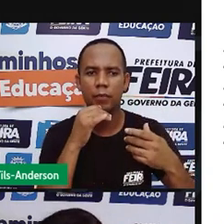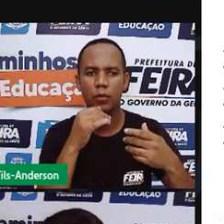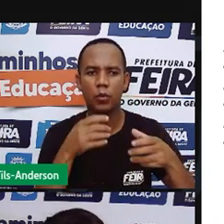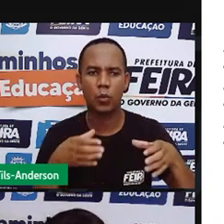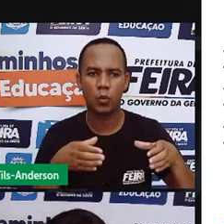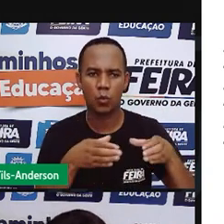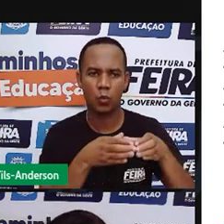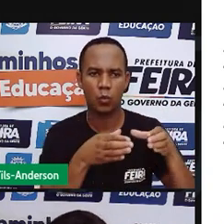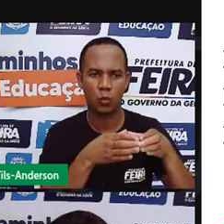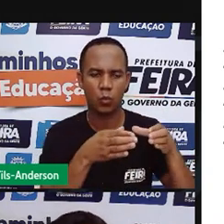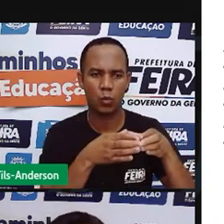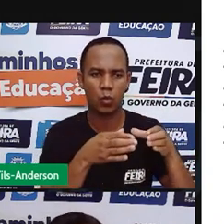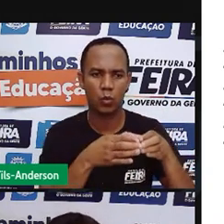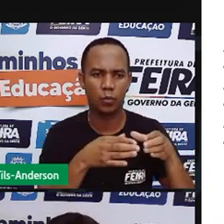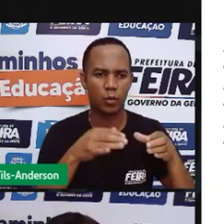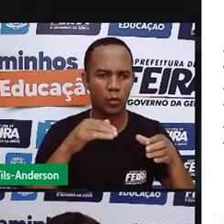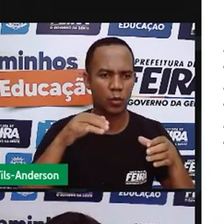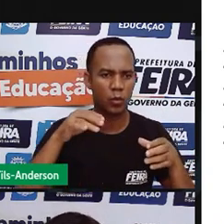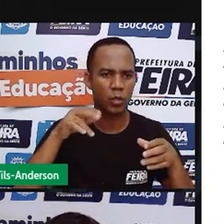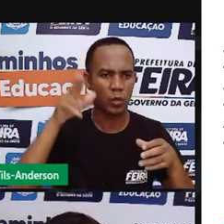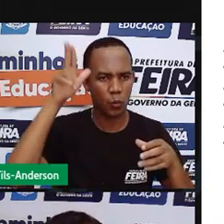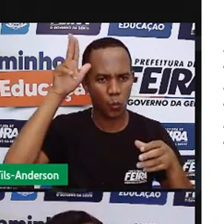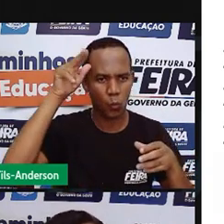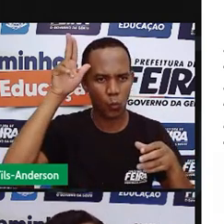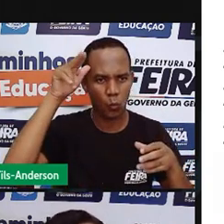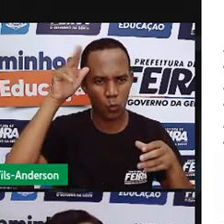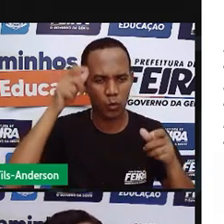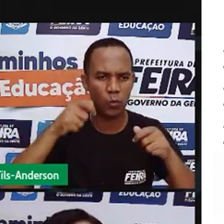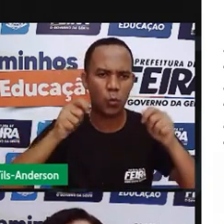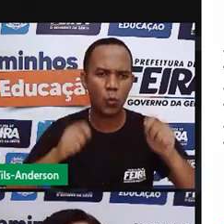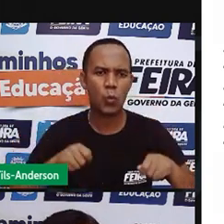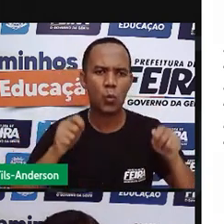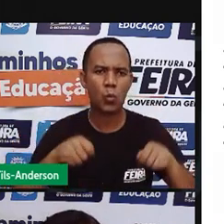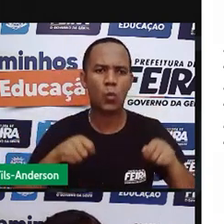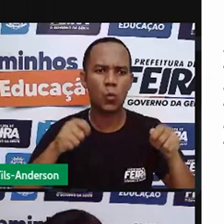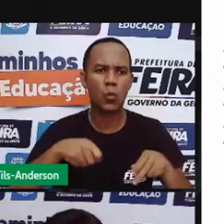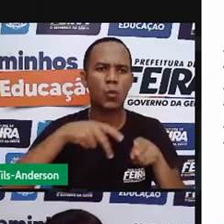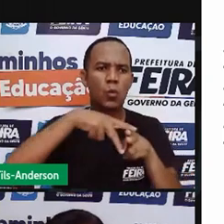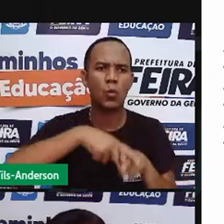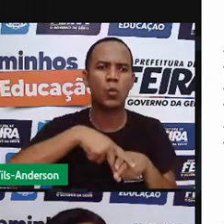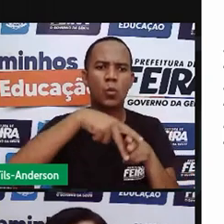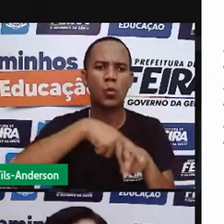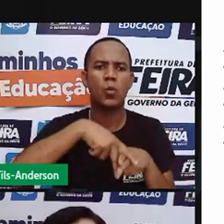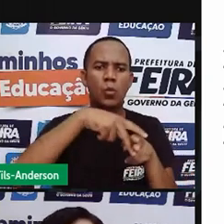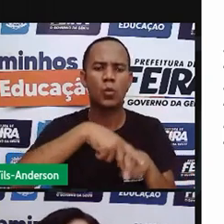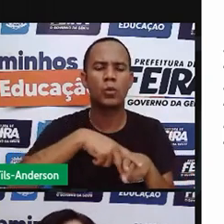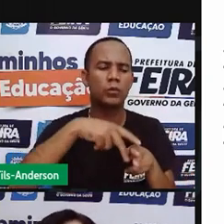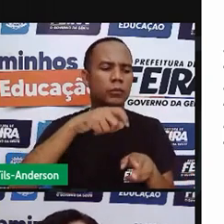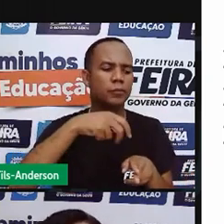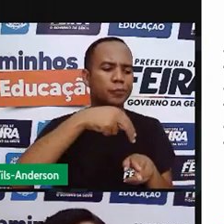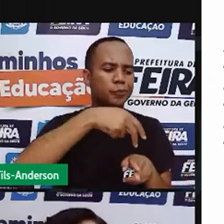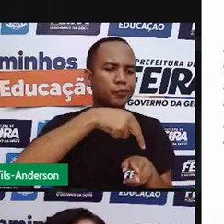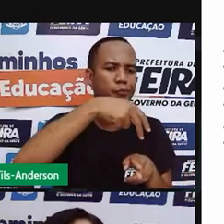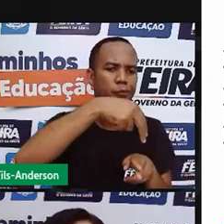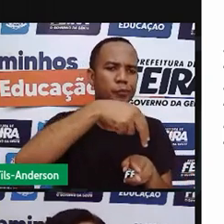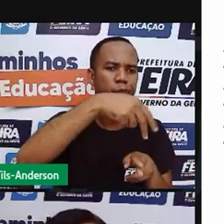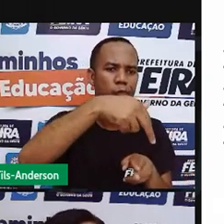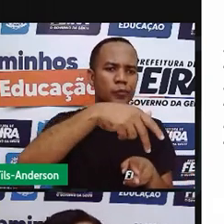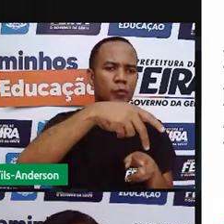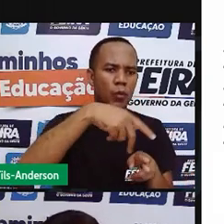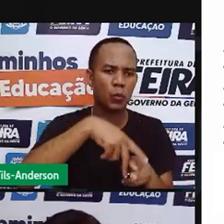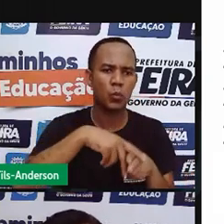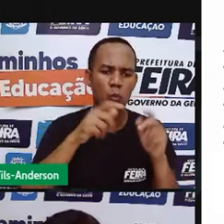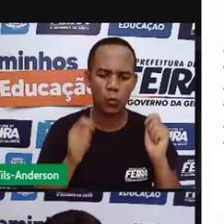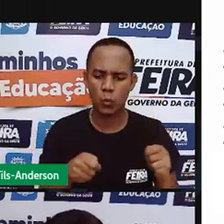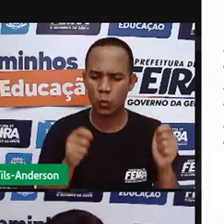era o grupo que sai a cavalo, sai montado. Então passava com a tropa. Geralmente era de burro, de